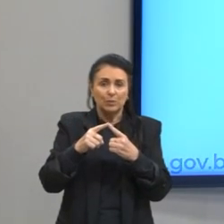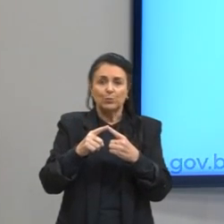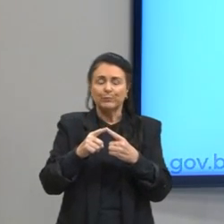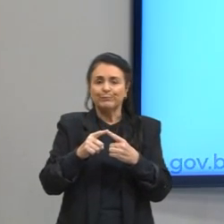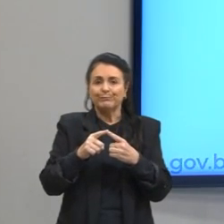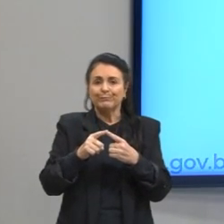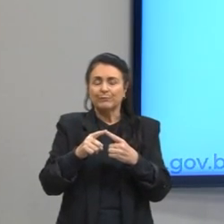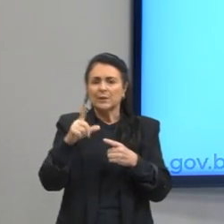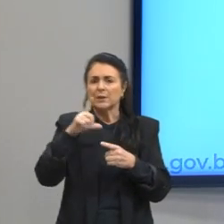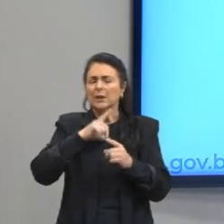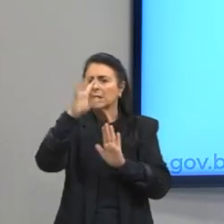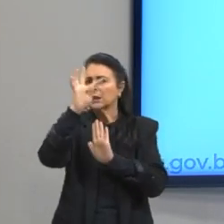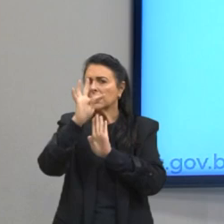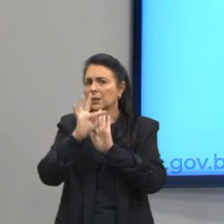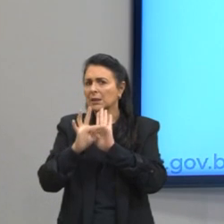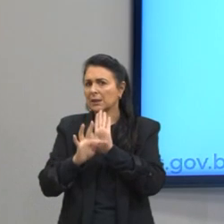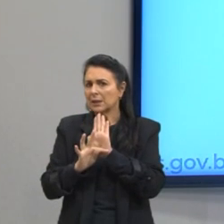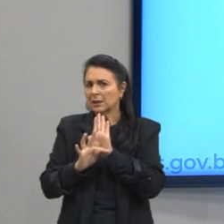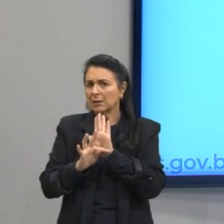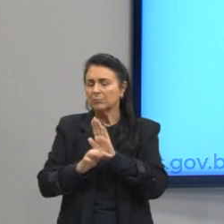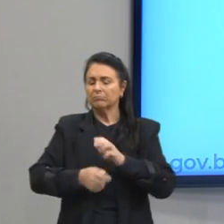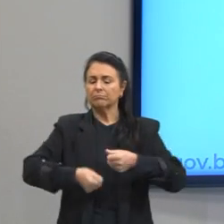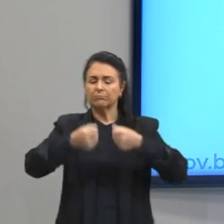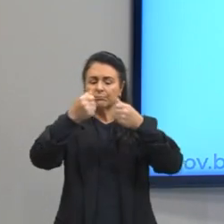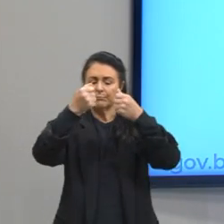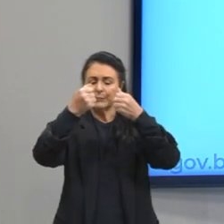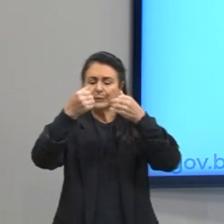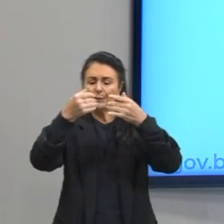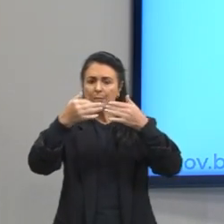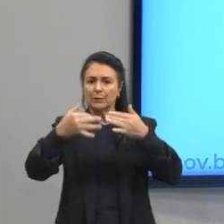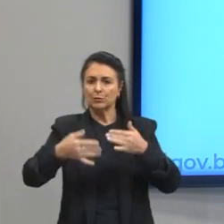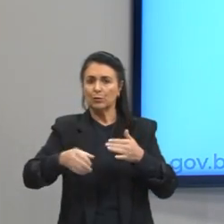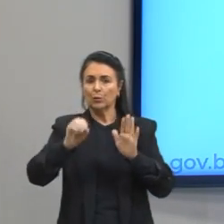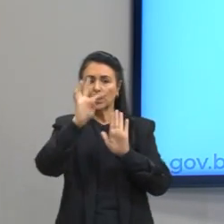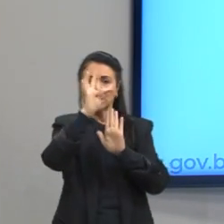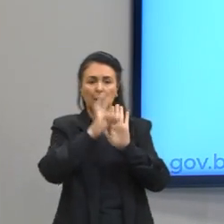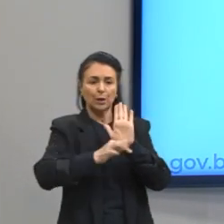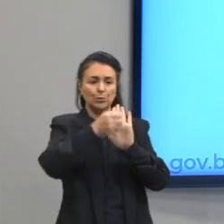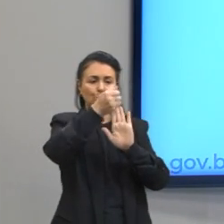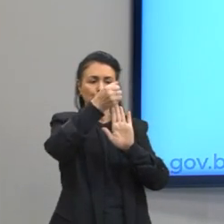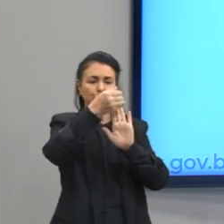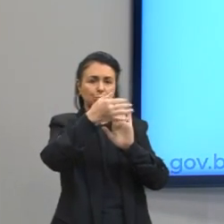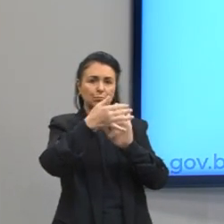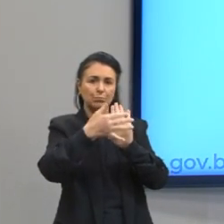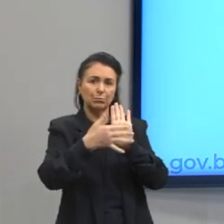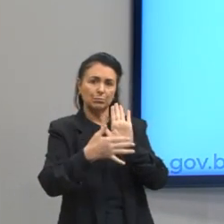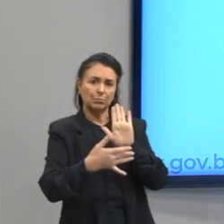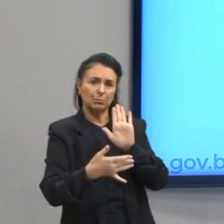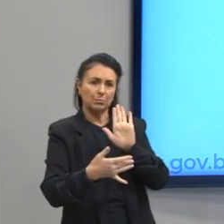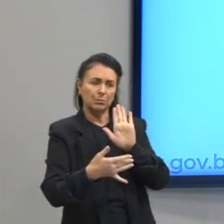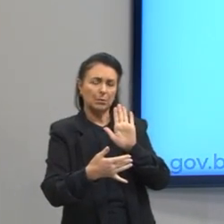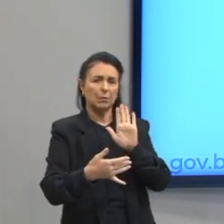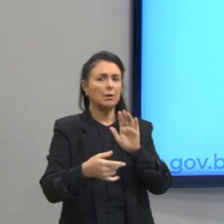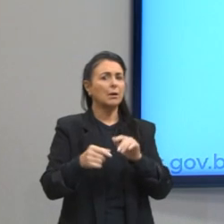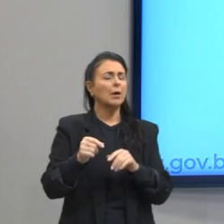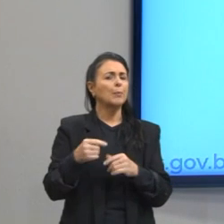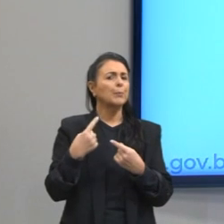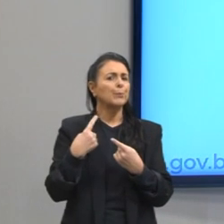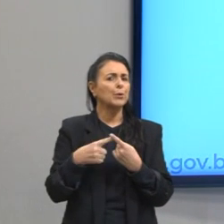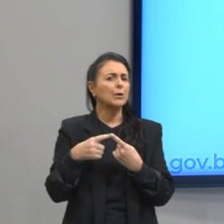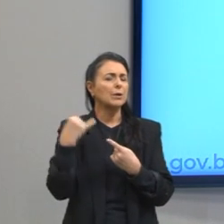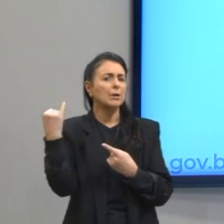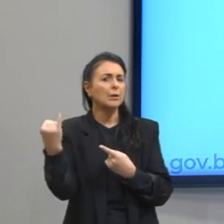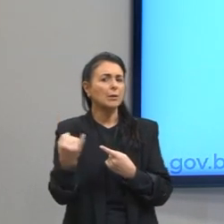de texto explicativo. Ele vai servir para instruir o